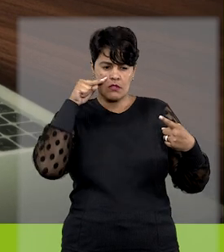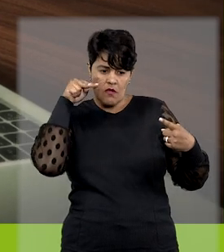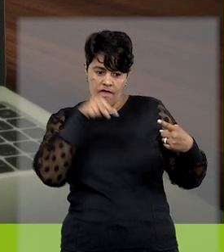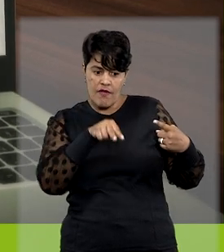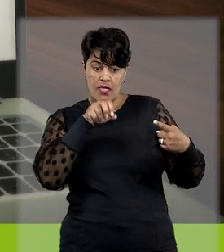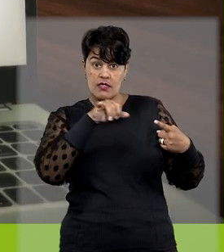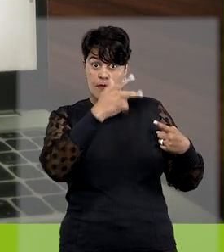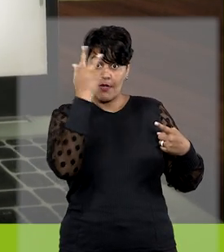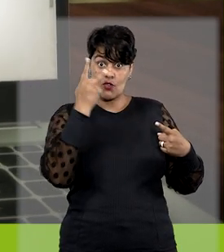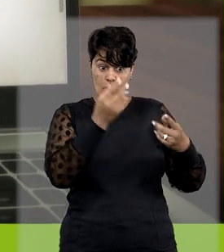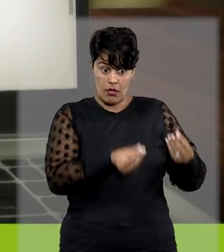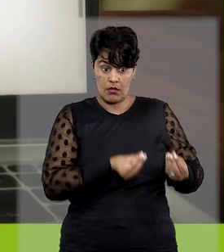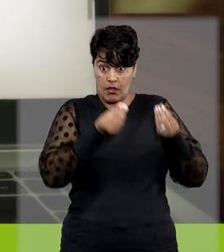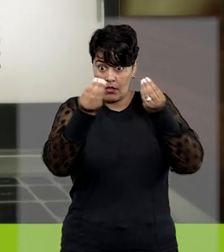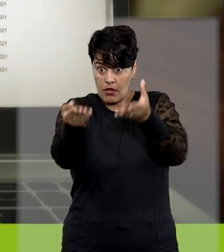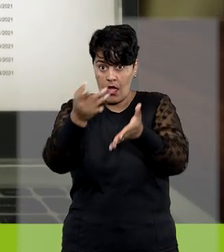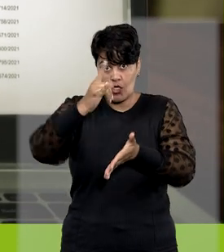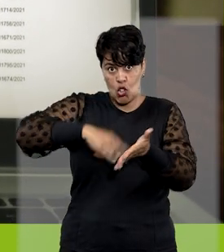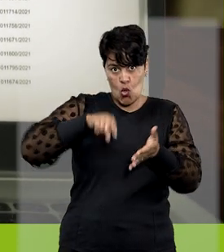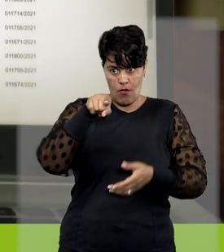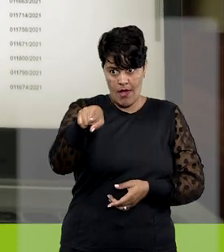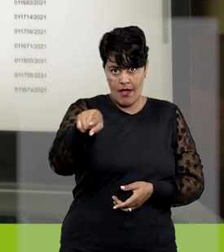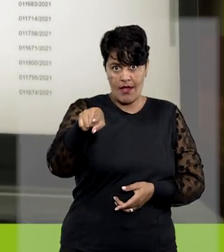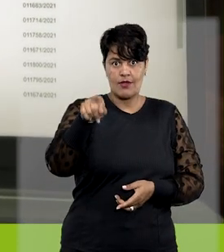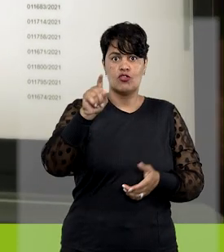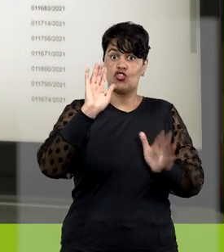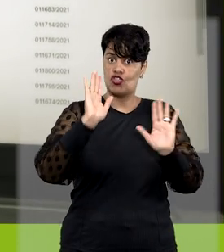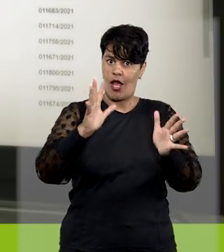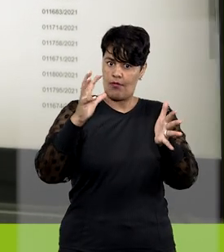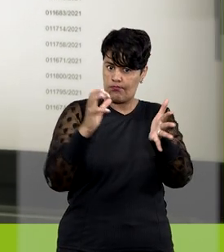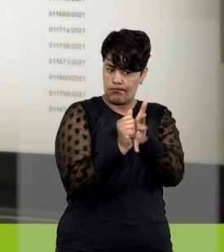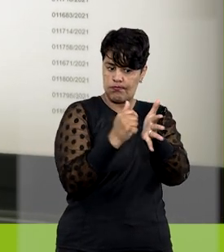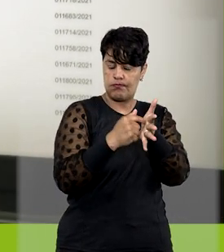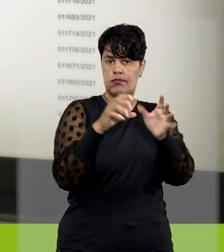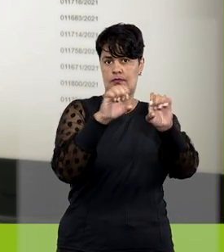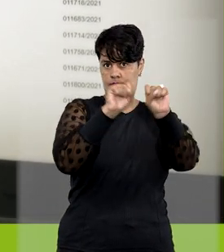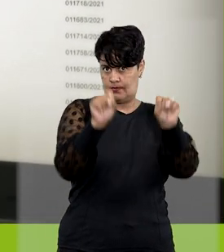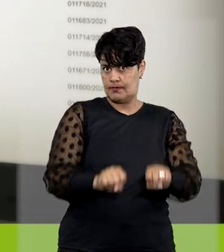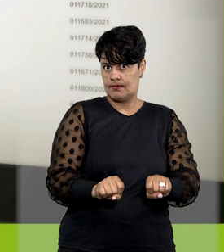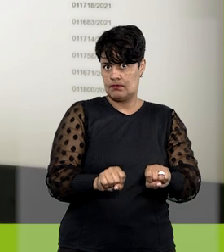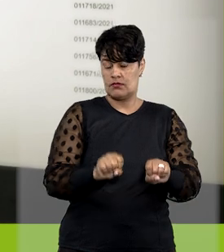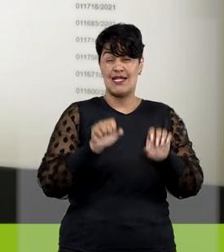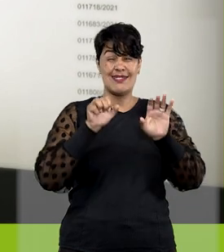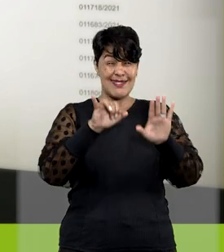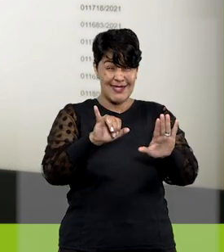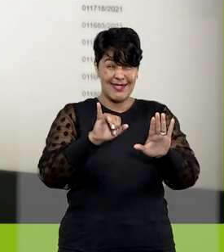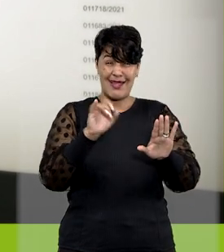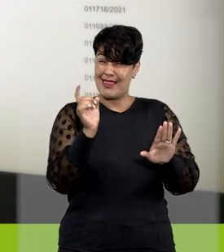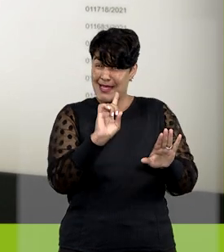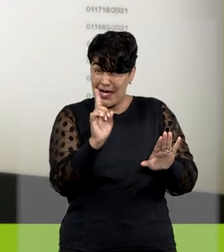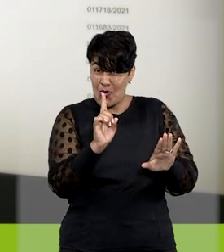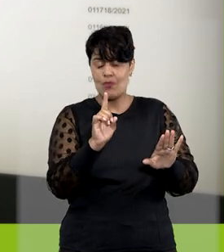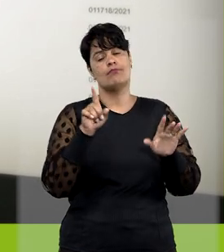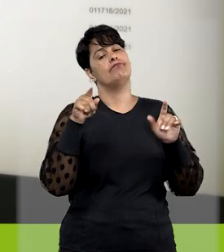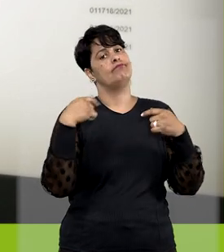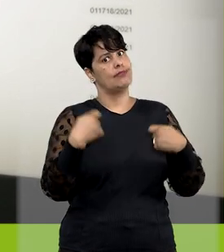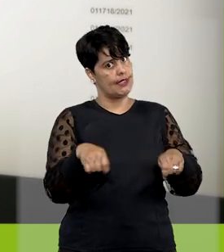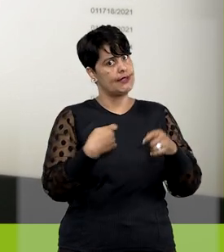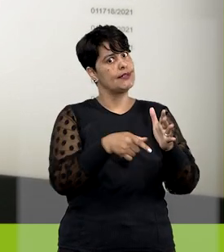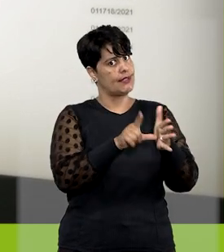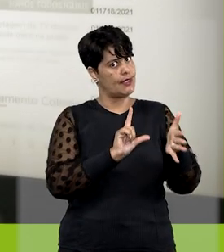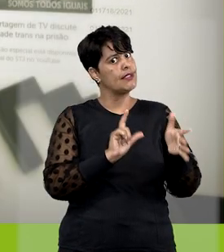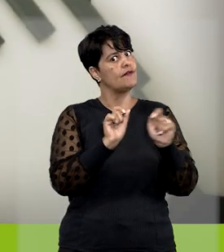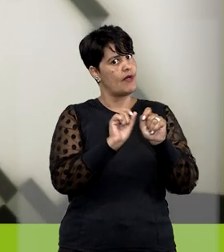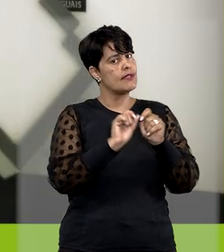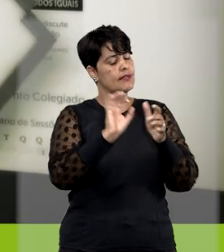verificar se o usuário externo que receberá o documento para assinatura é cadastrado no sistema. Caso ele não seja, é